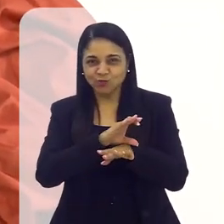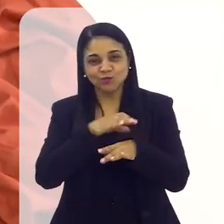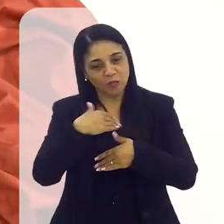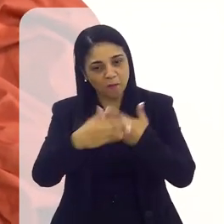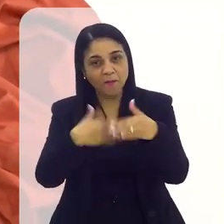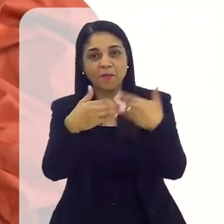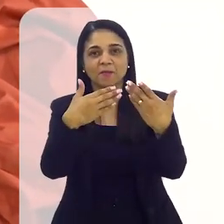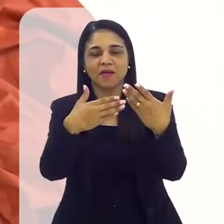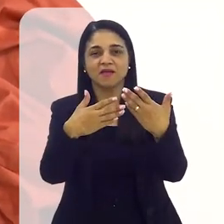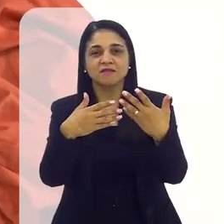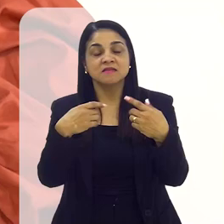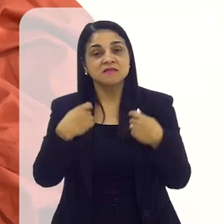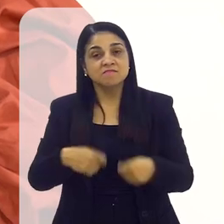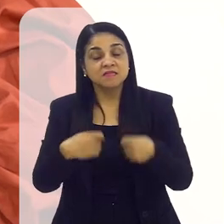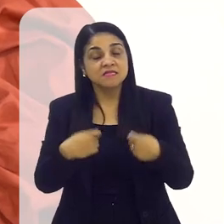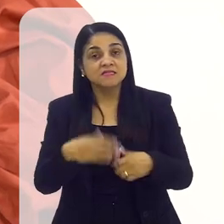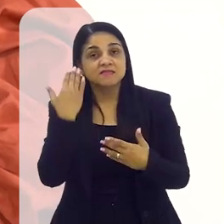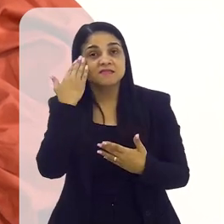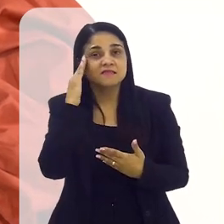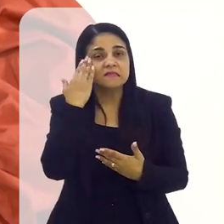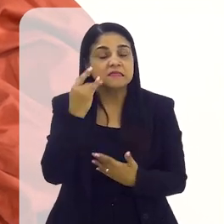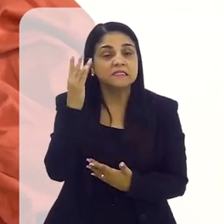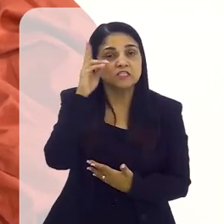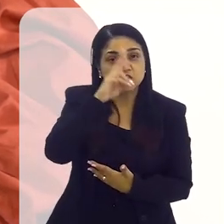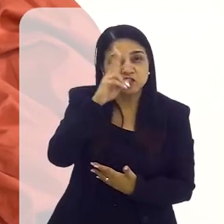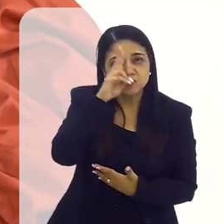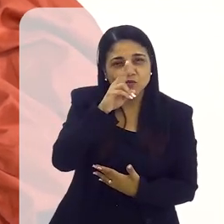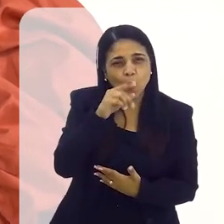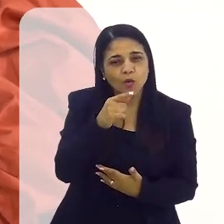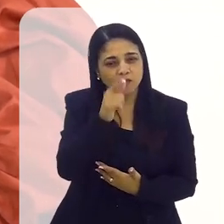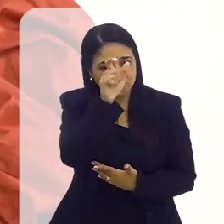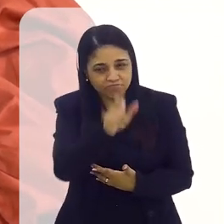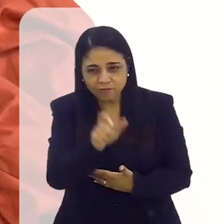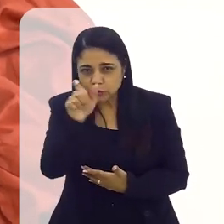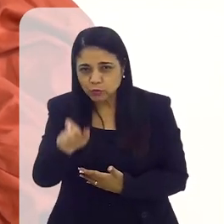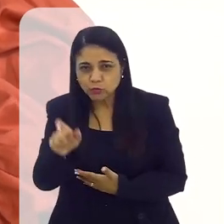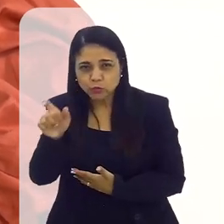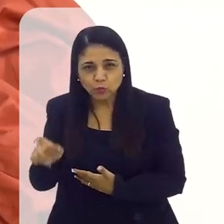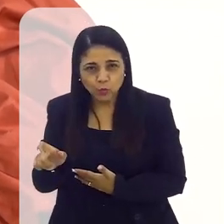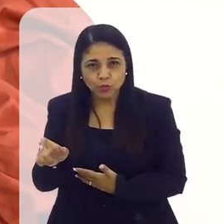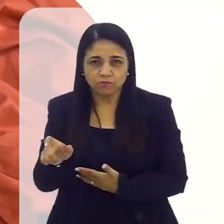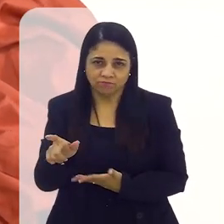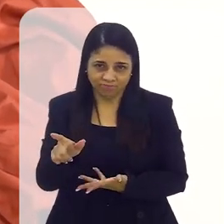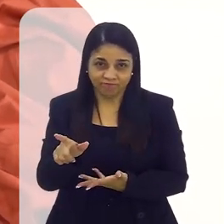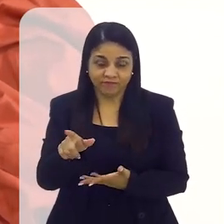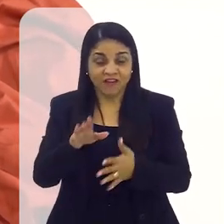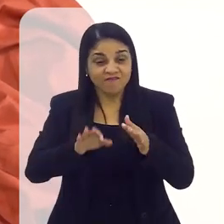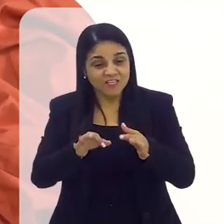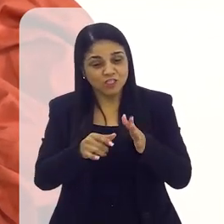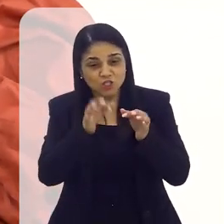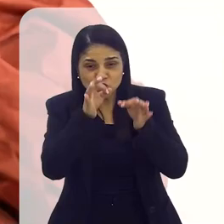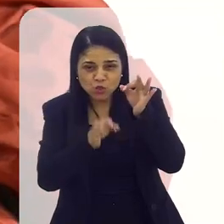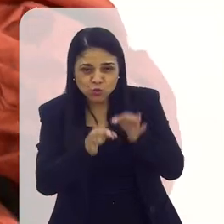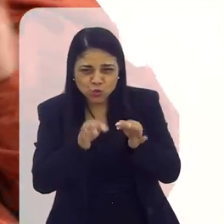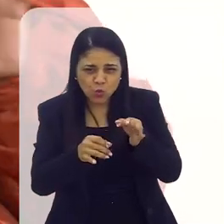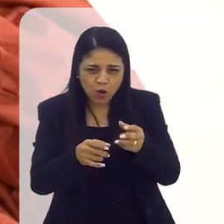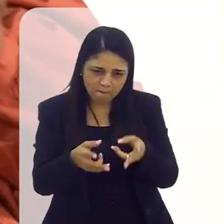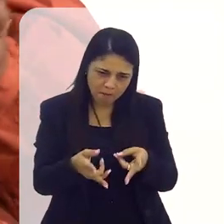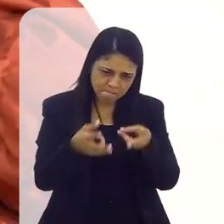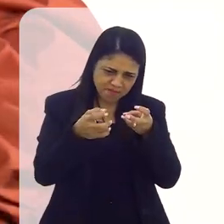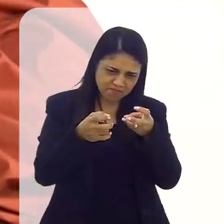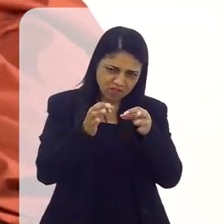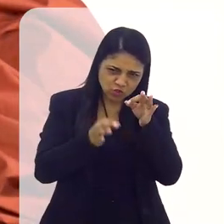mais de aceitação e entender a história do outro. Porque às vezes a gente nem... Aquele que você falou, julga pela